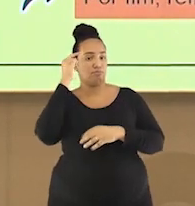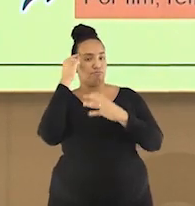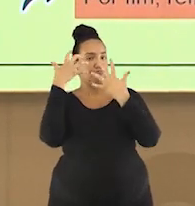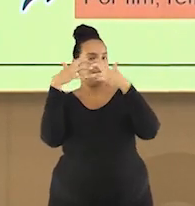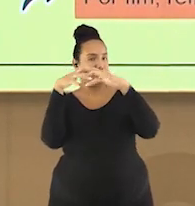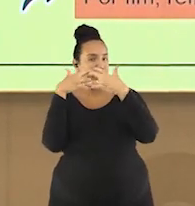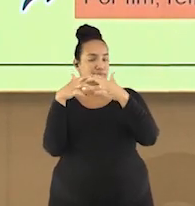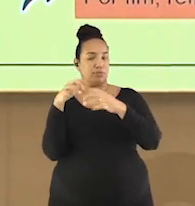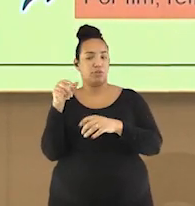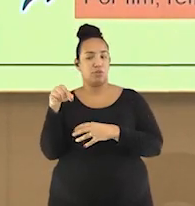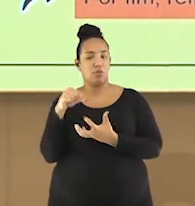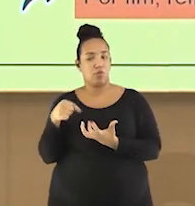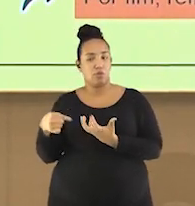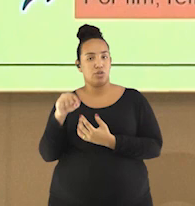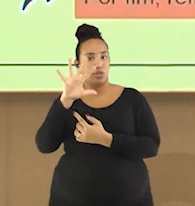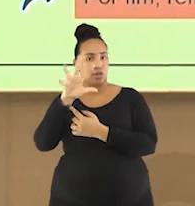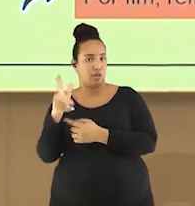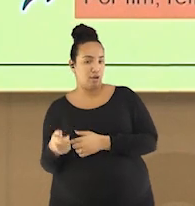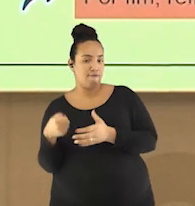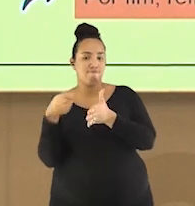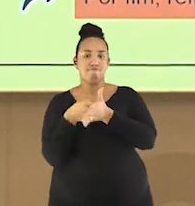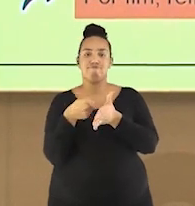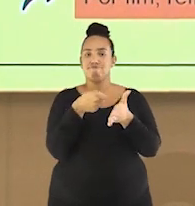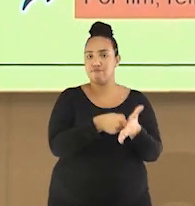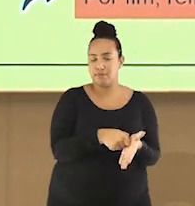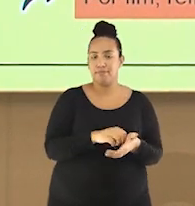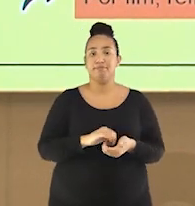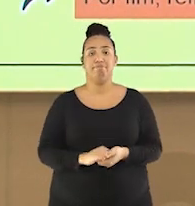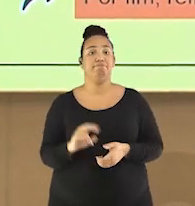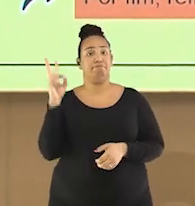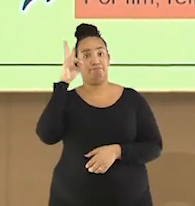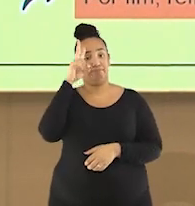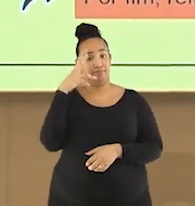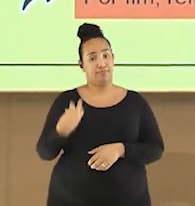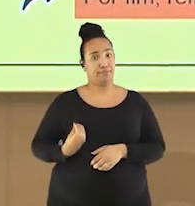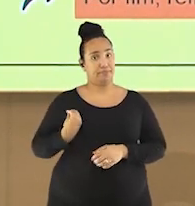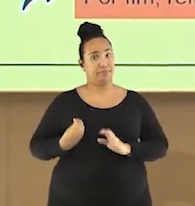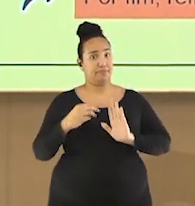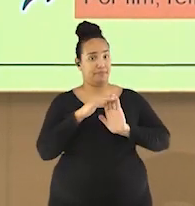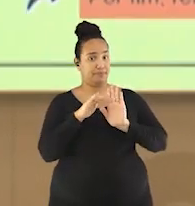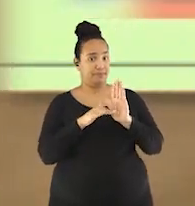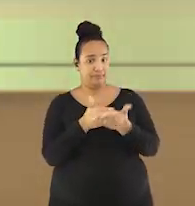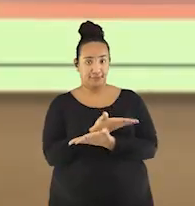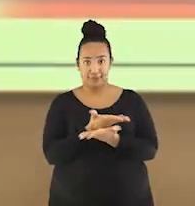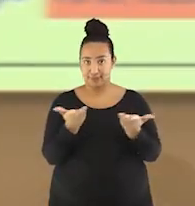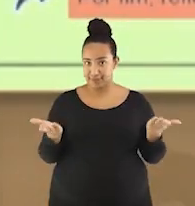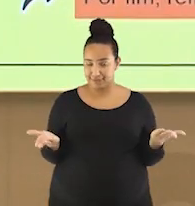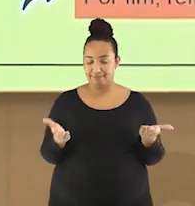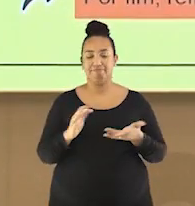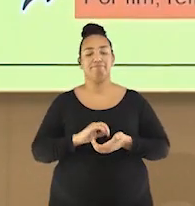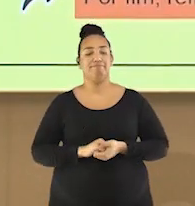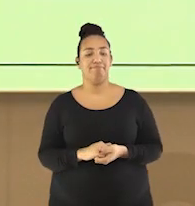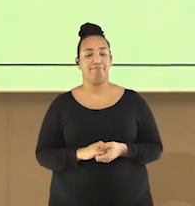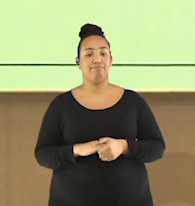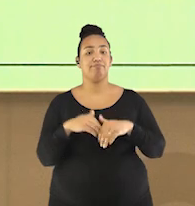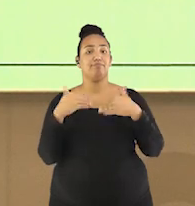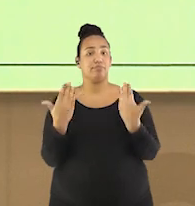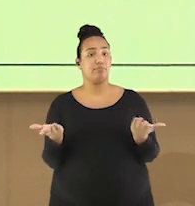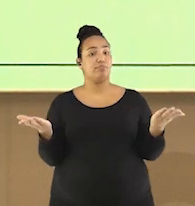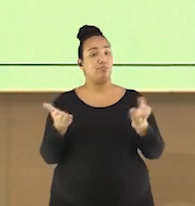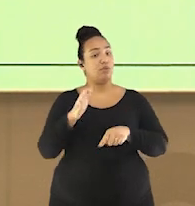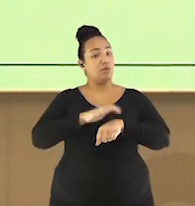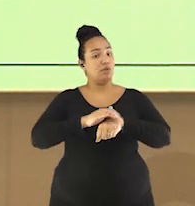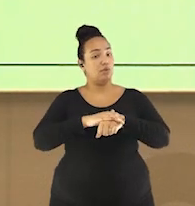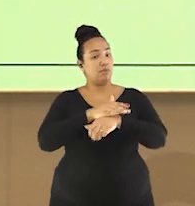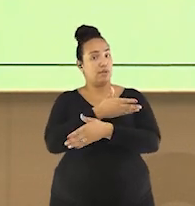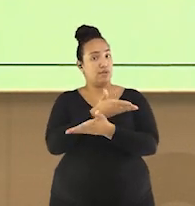do continente africano. Não esqueçam de registrar sua presença nessa aula. Combinado? Agora é com